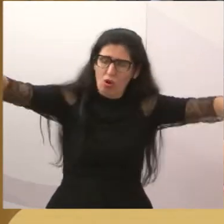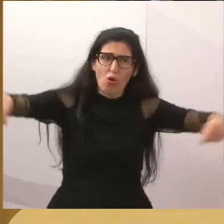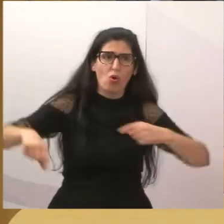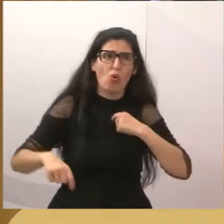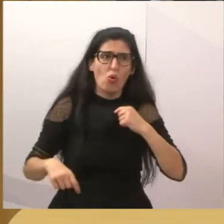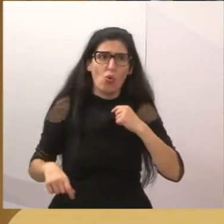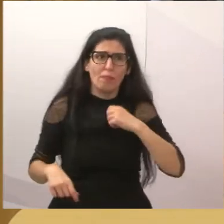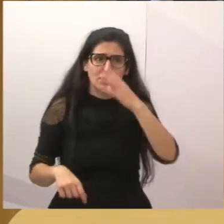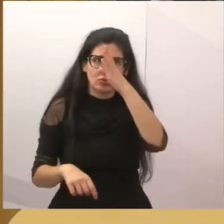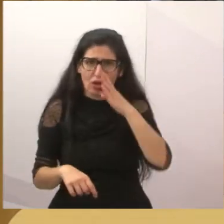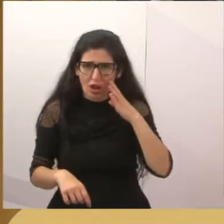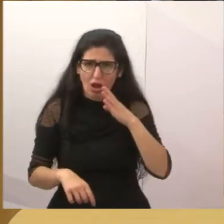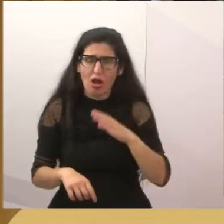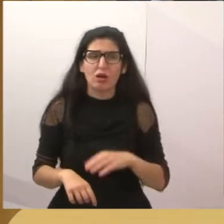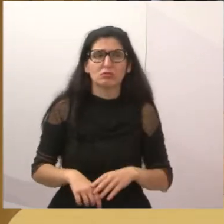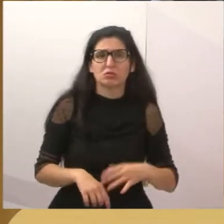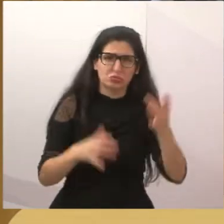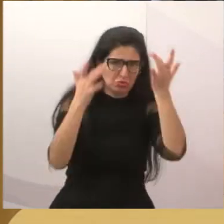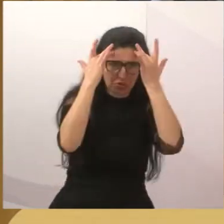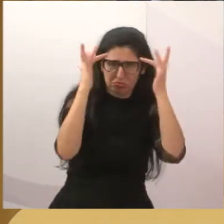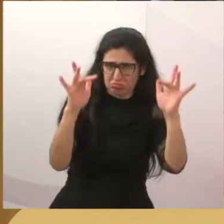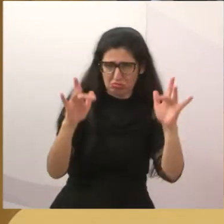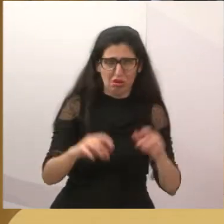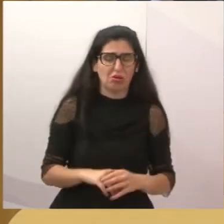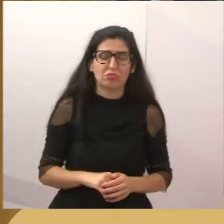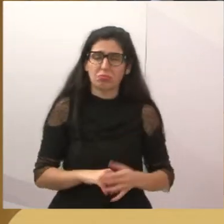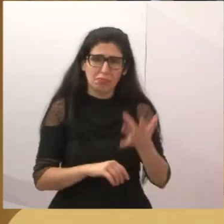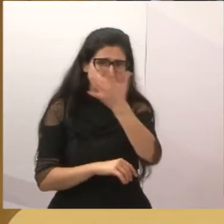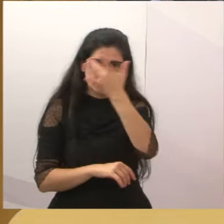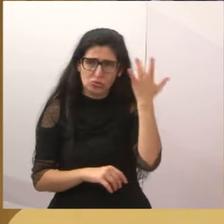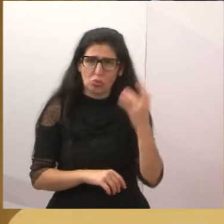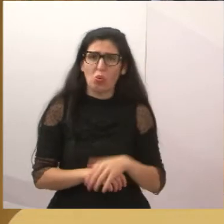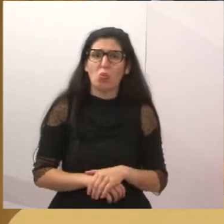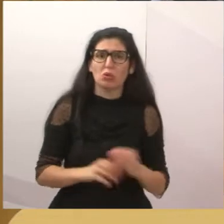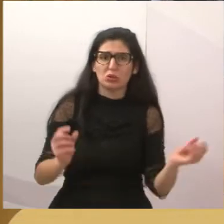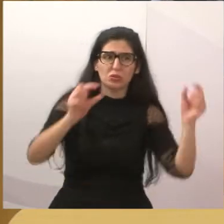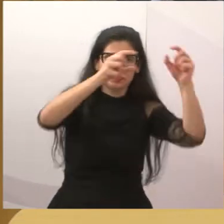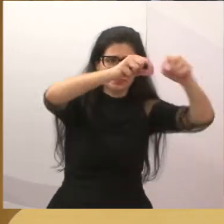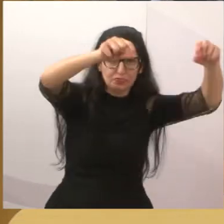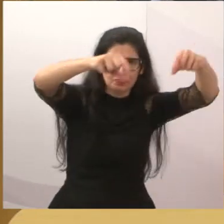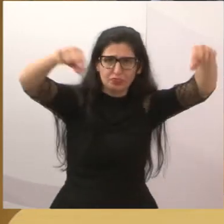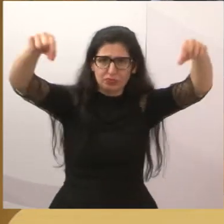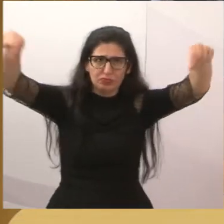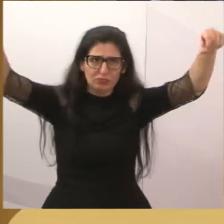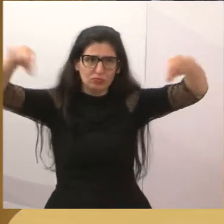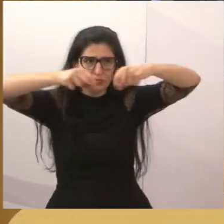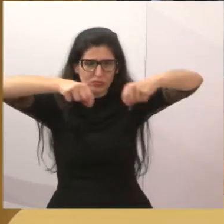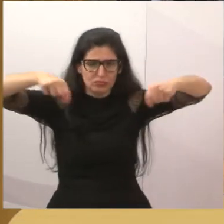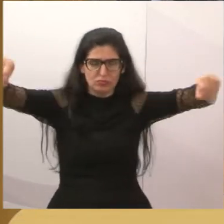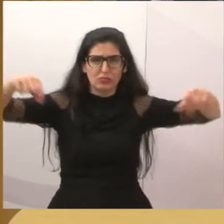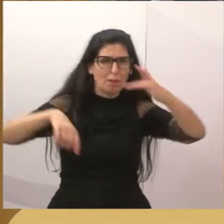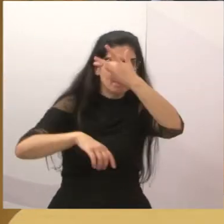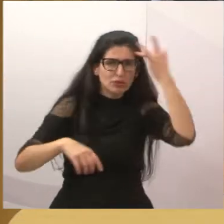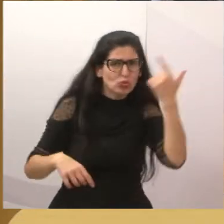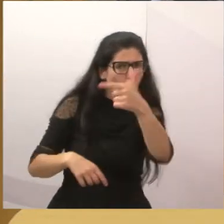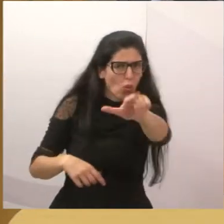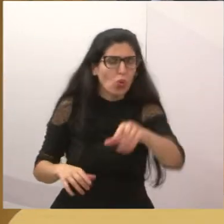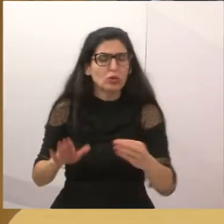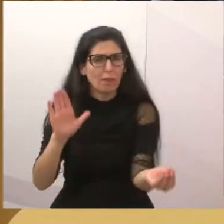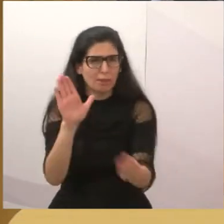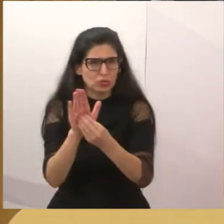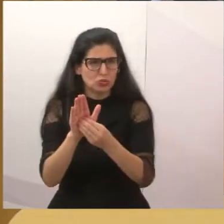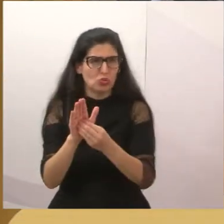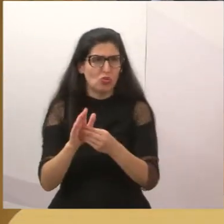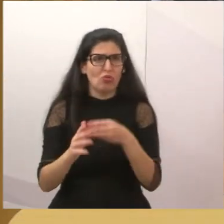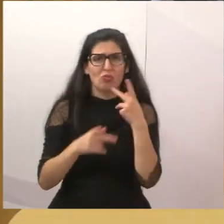é que colocou. Aí teve uma pessoa que colocou um vídeo falando que os vereadores, no caso